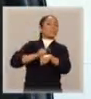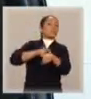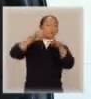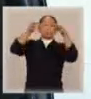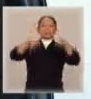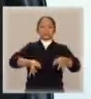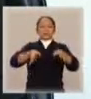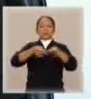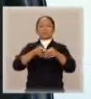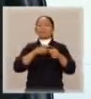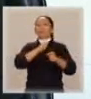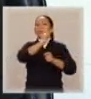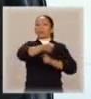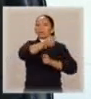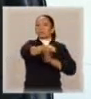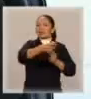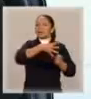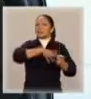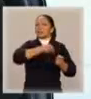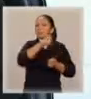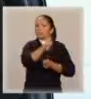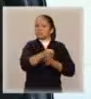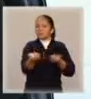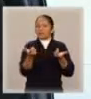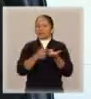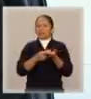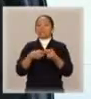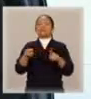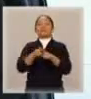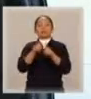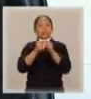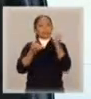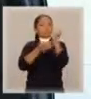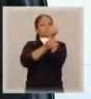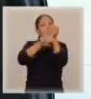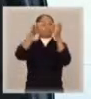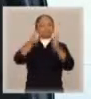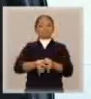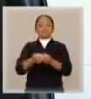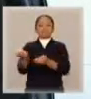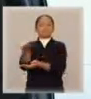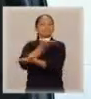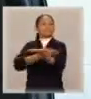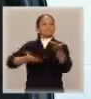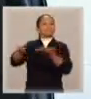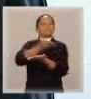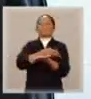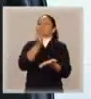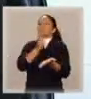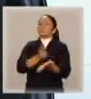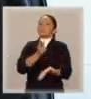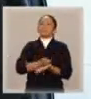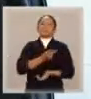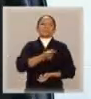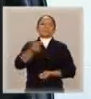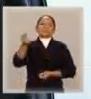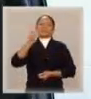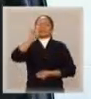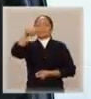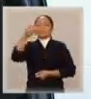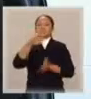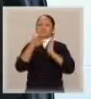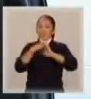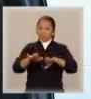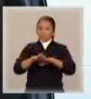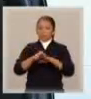estabelecer a pensão alimentícia e garantir que esse vínculo permanecerá íntegro mesmo depois